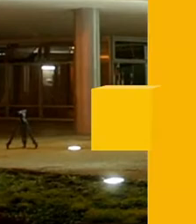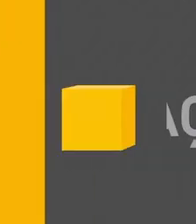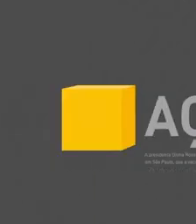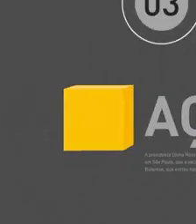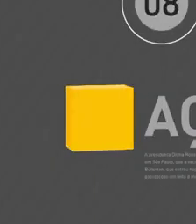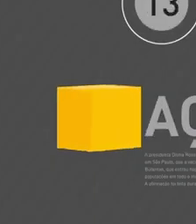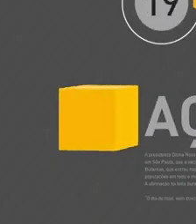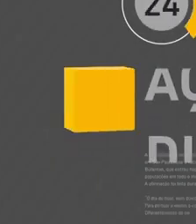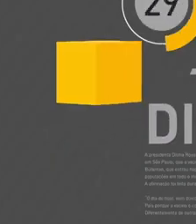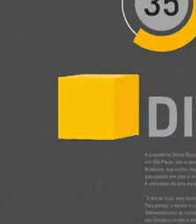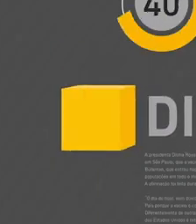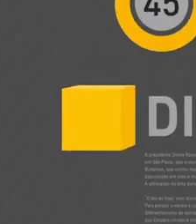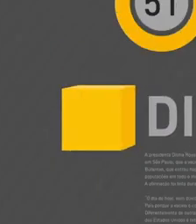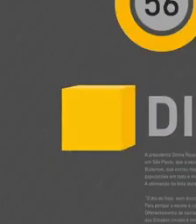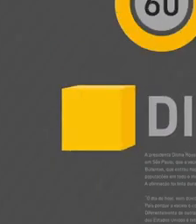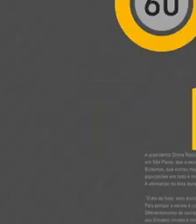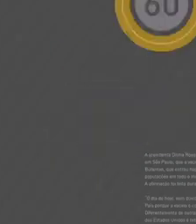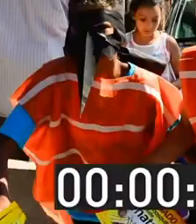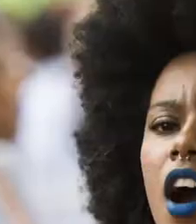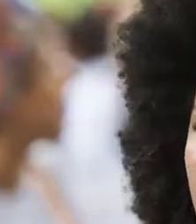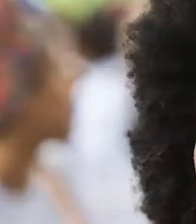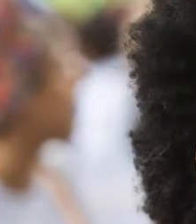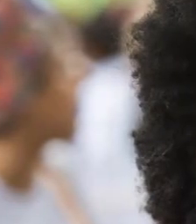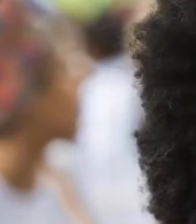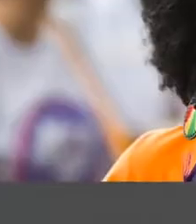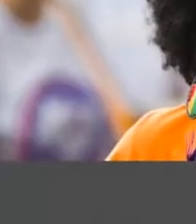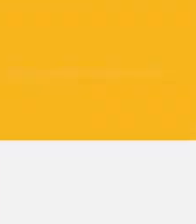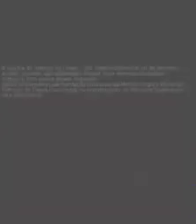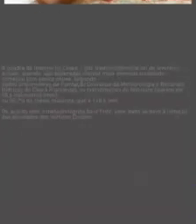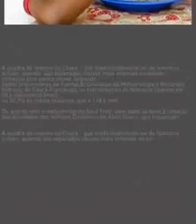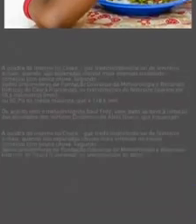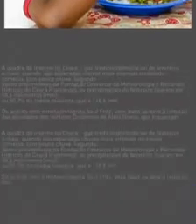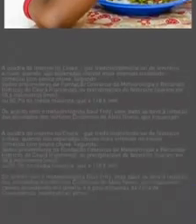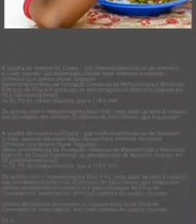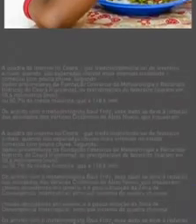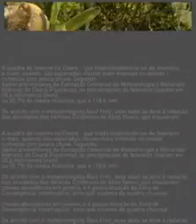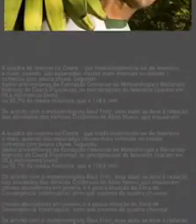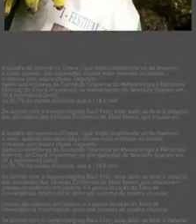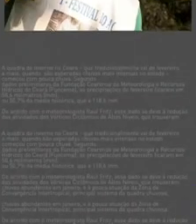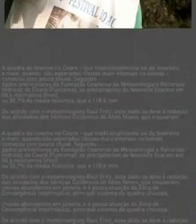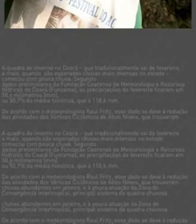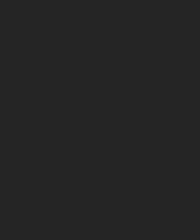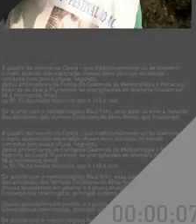Transcrição e Legendas por